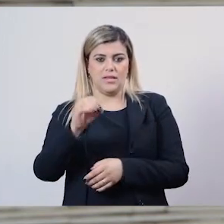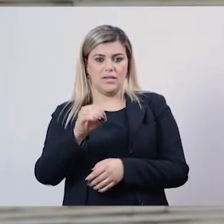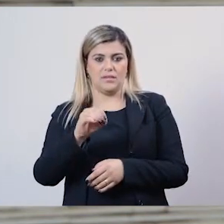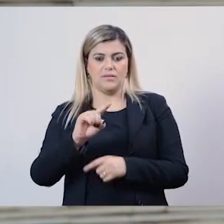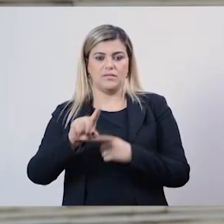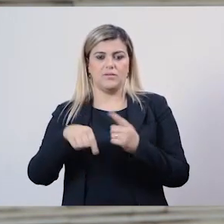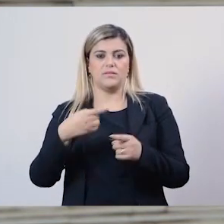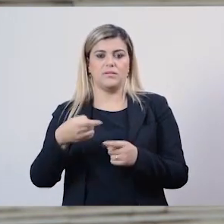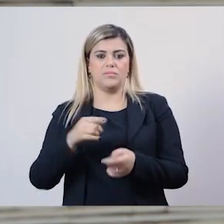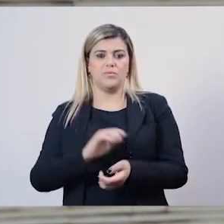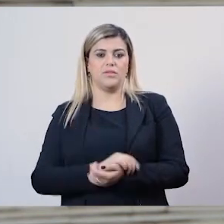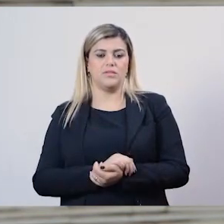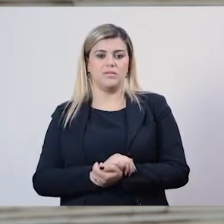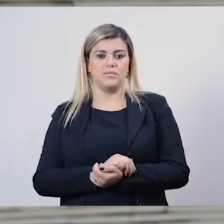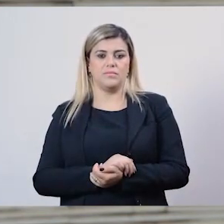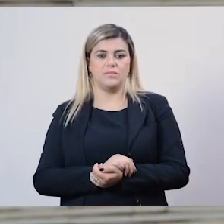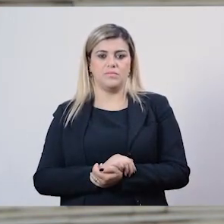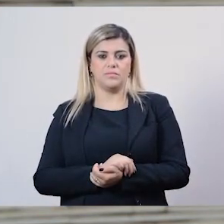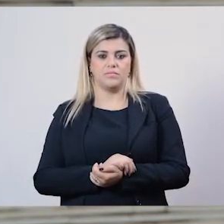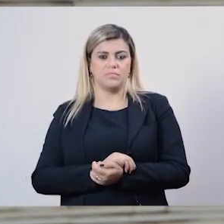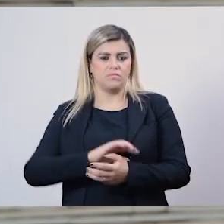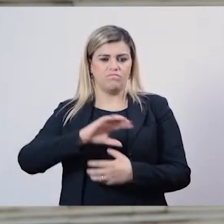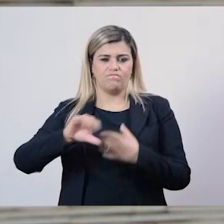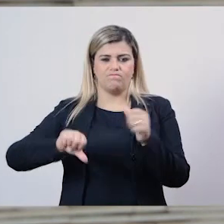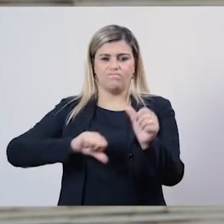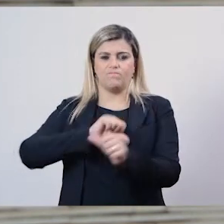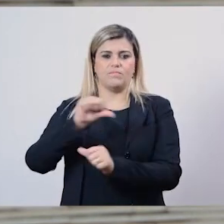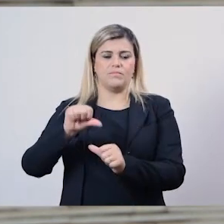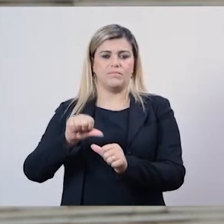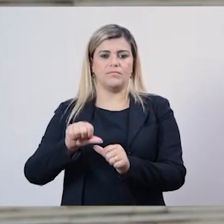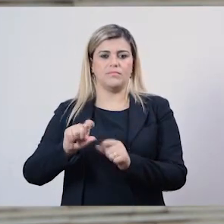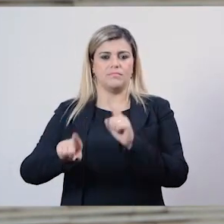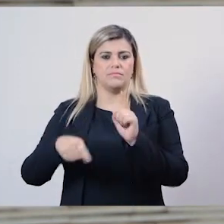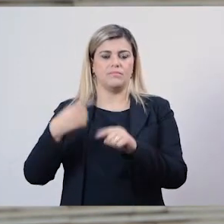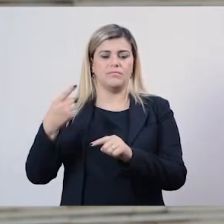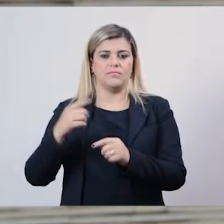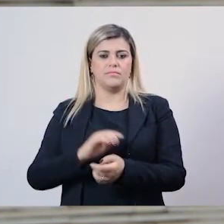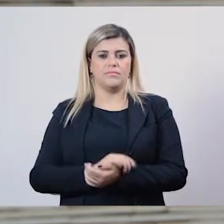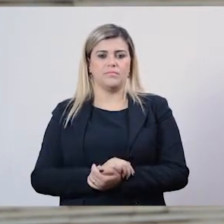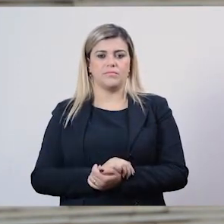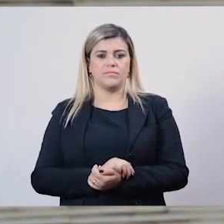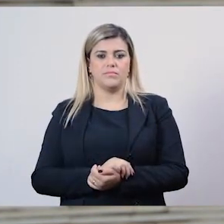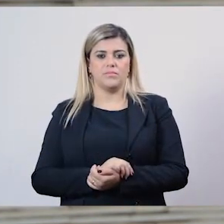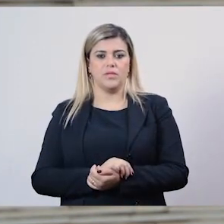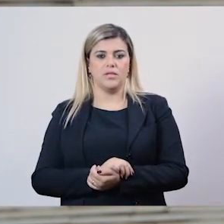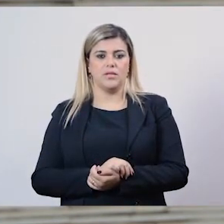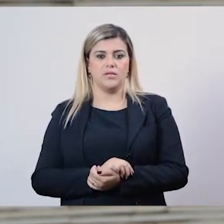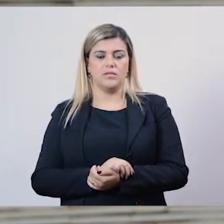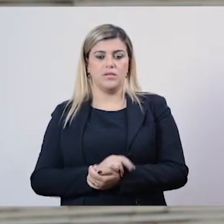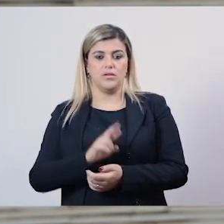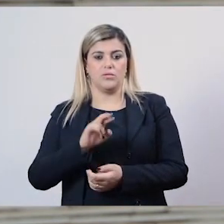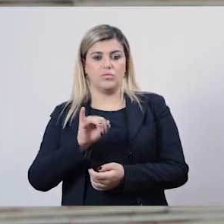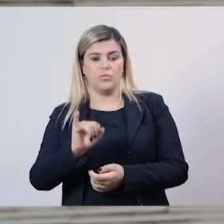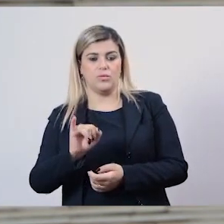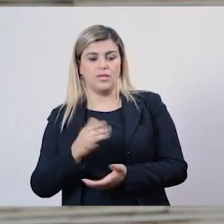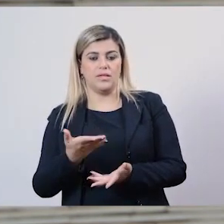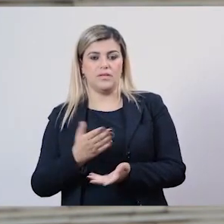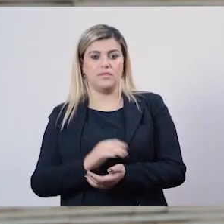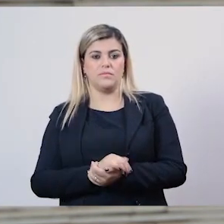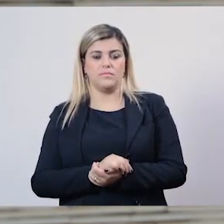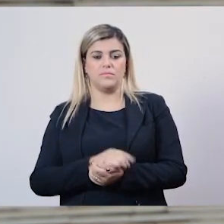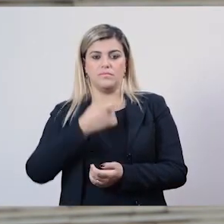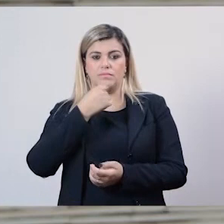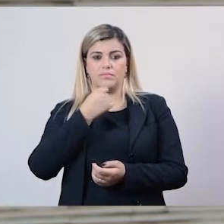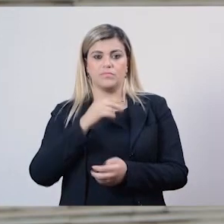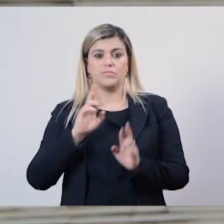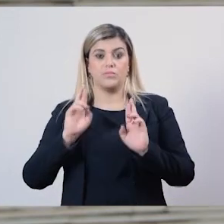resoluções revolucionárias foram da época do Rui Galarte de Menezes. Esse